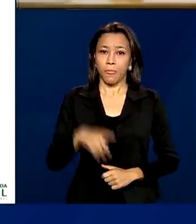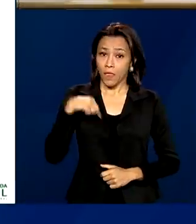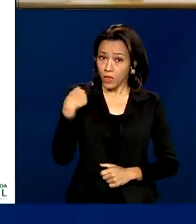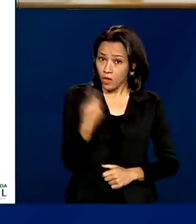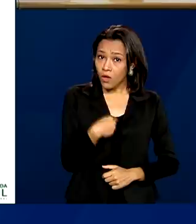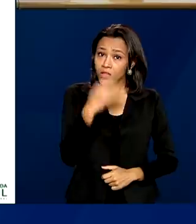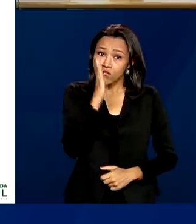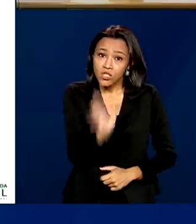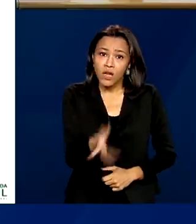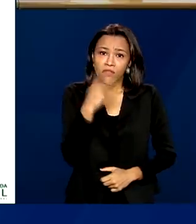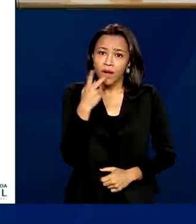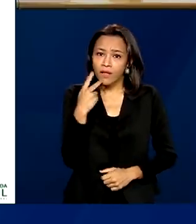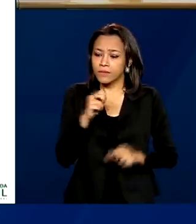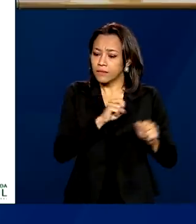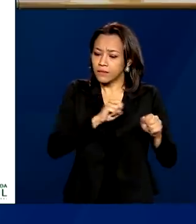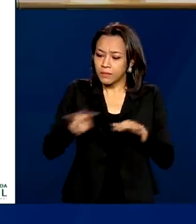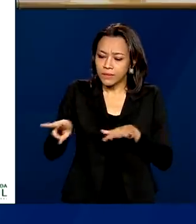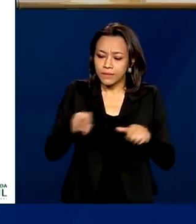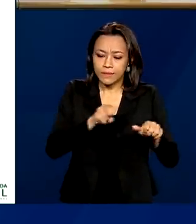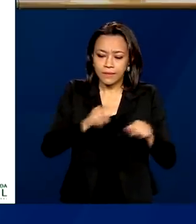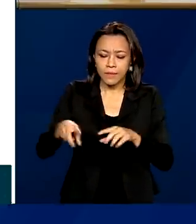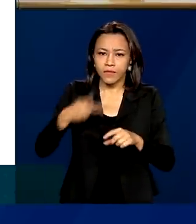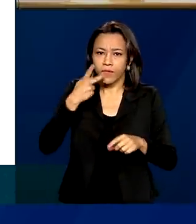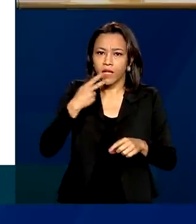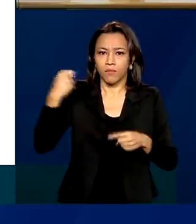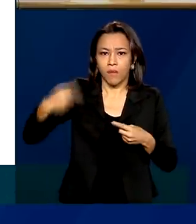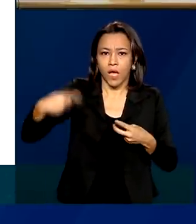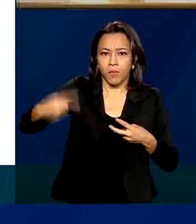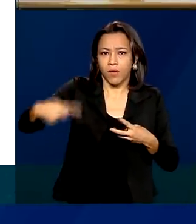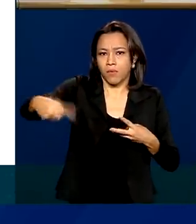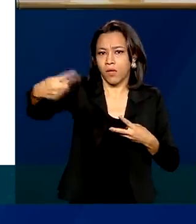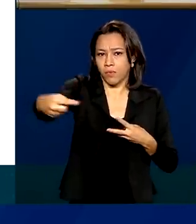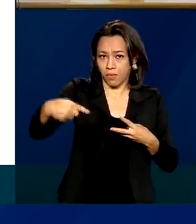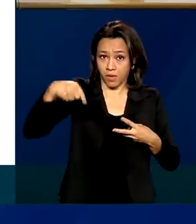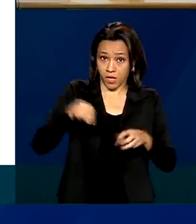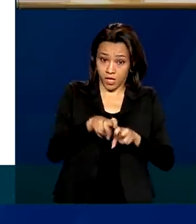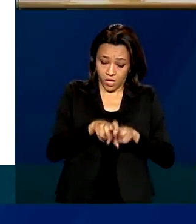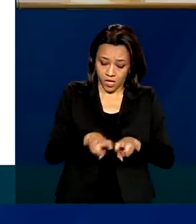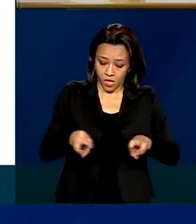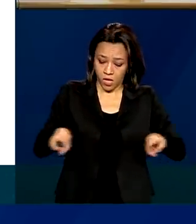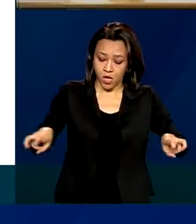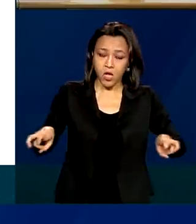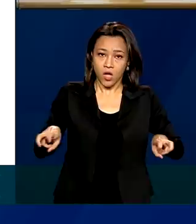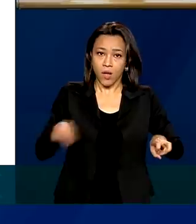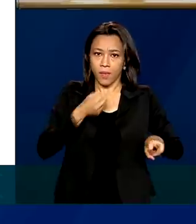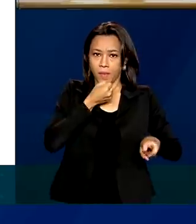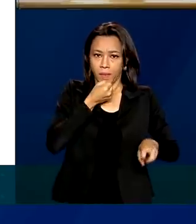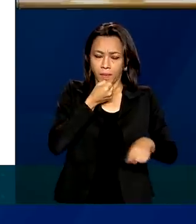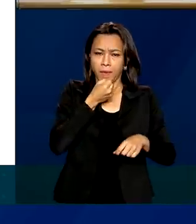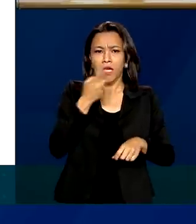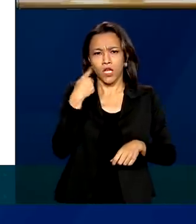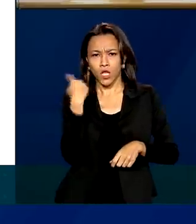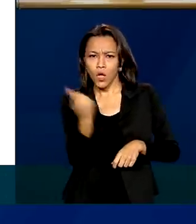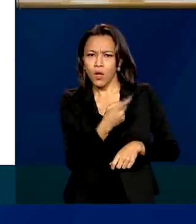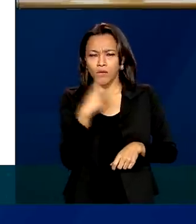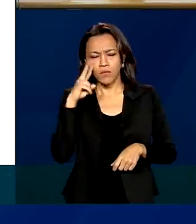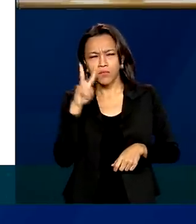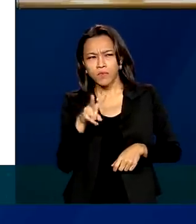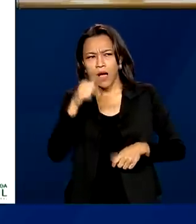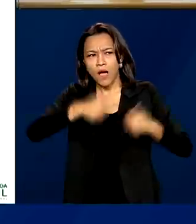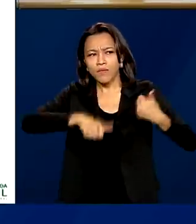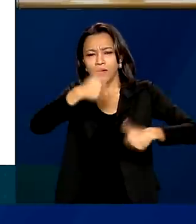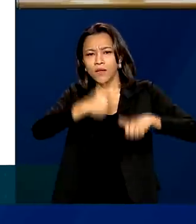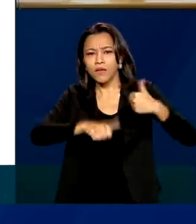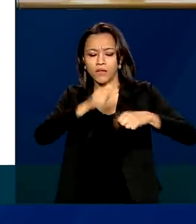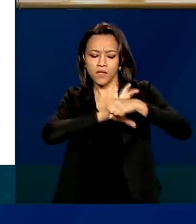dito aqui, semana após semana, coletiva após coletiva, que a gente vai avaliando a Covid-19 no nosso país